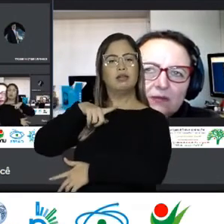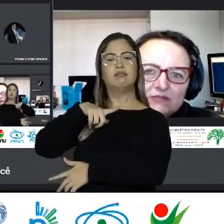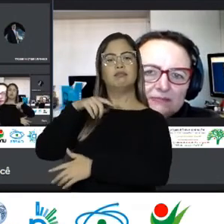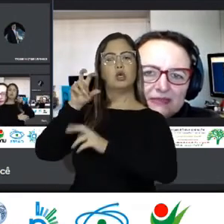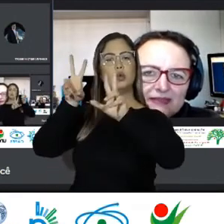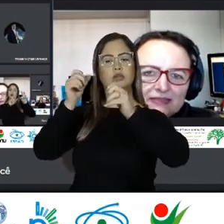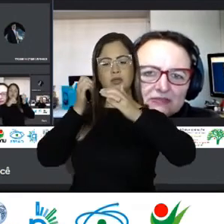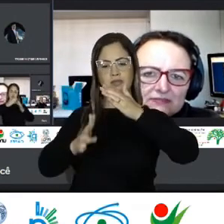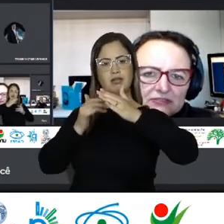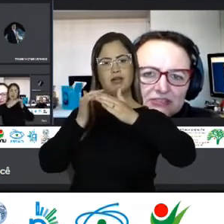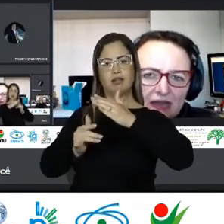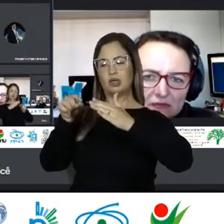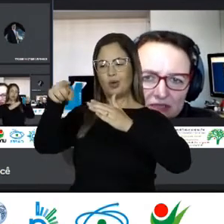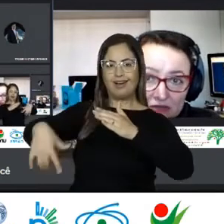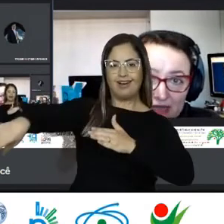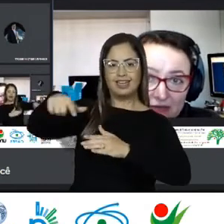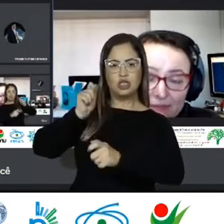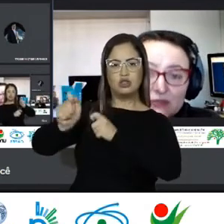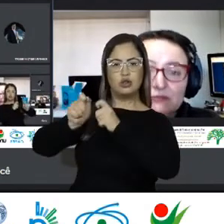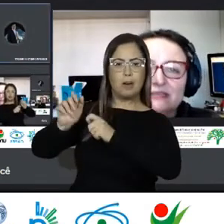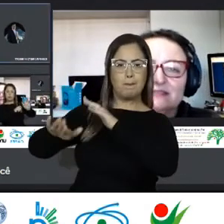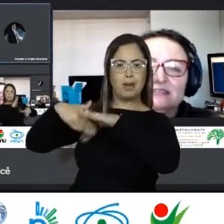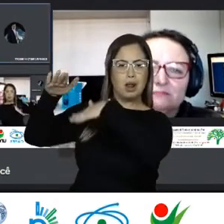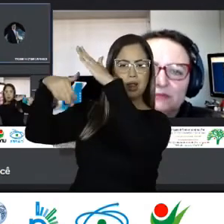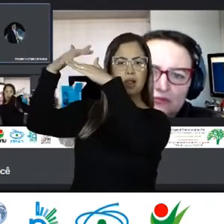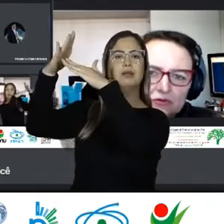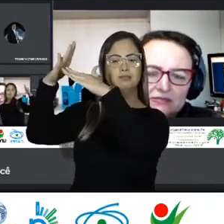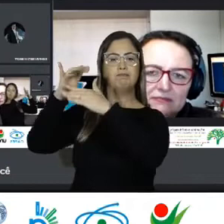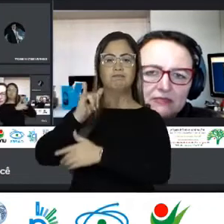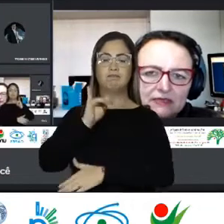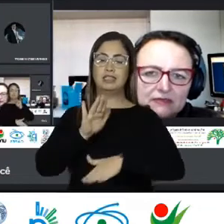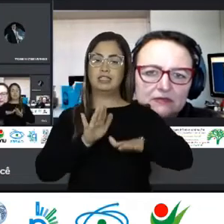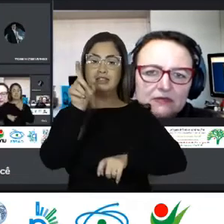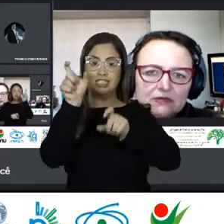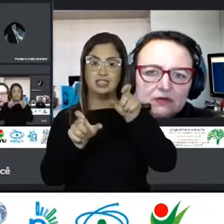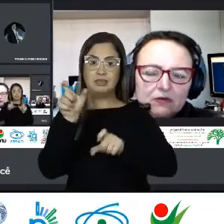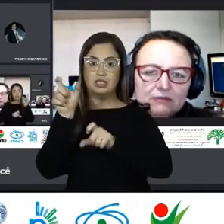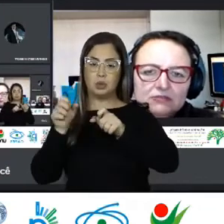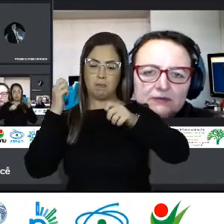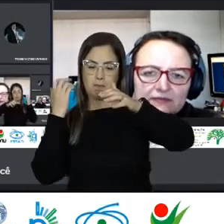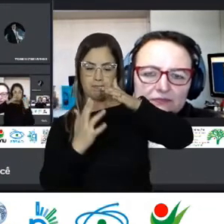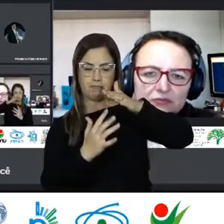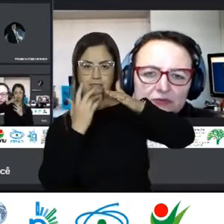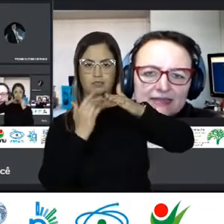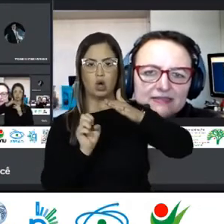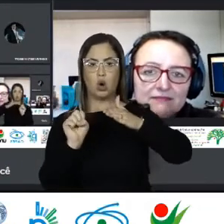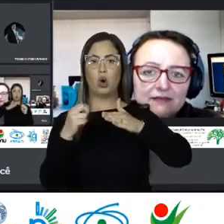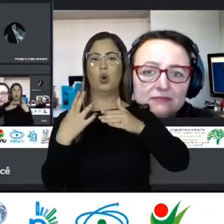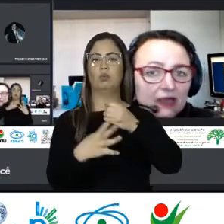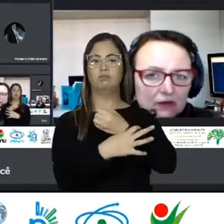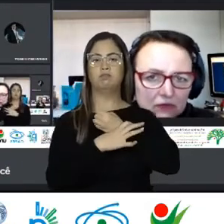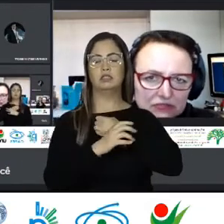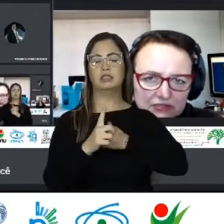Uma possibilidade Inclusive de diálogo Regional Porque muitas vezes As pessoas Que migram Ou que buscam refúgio